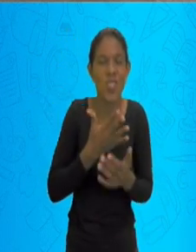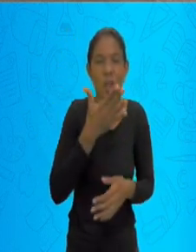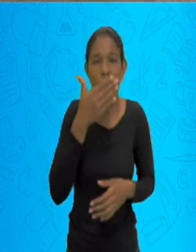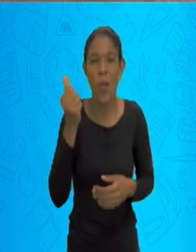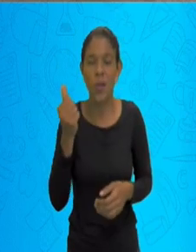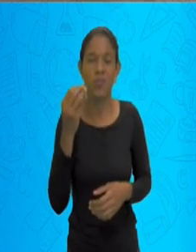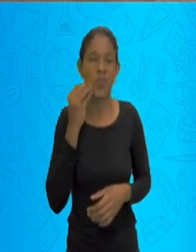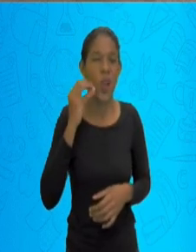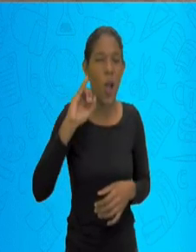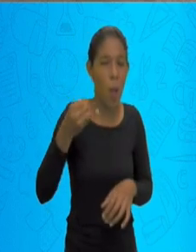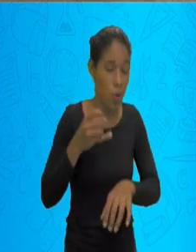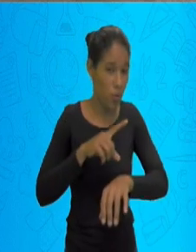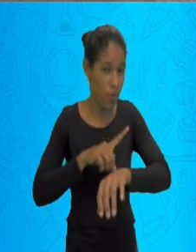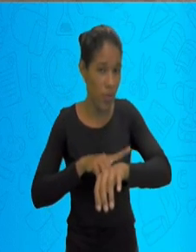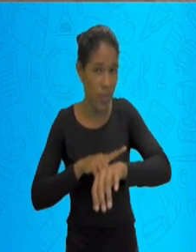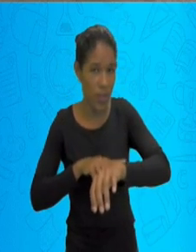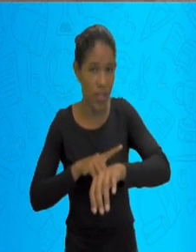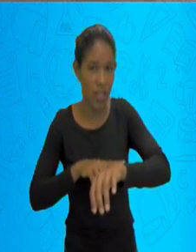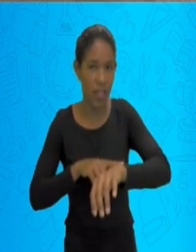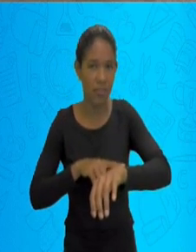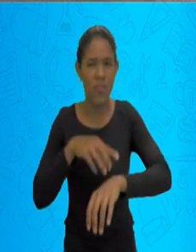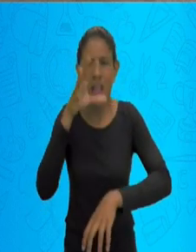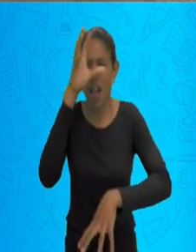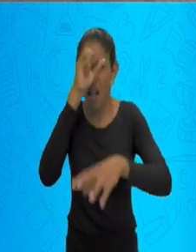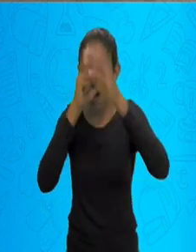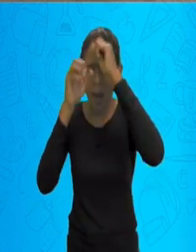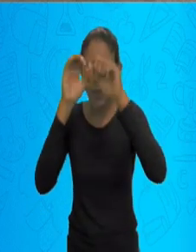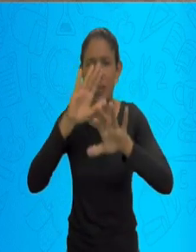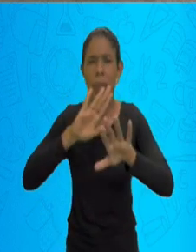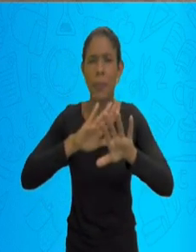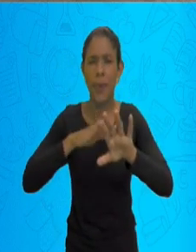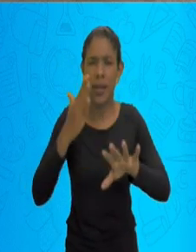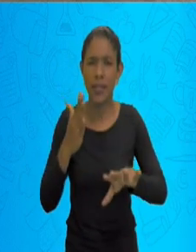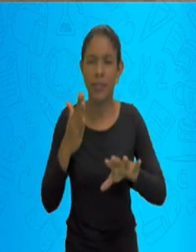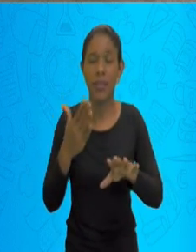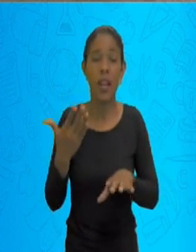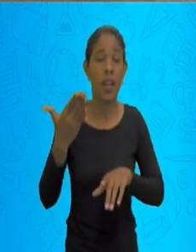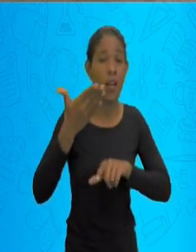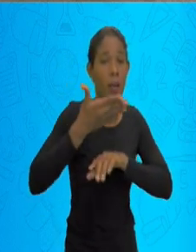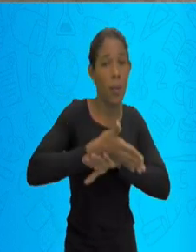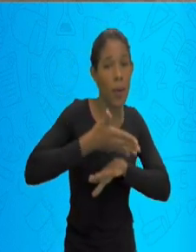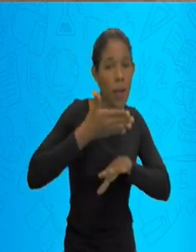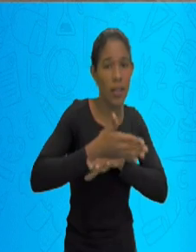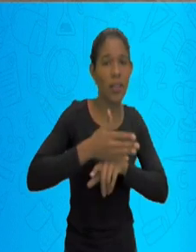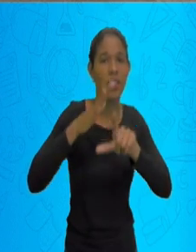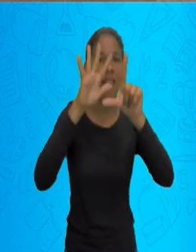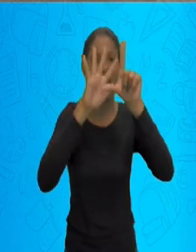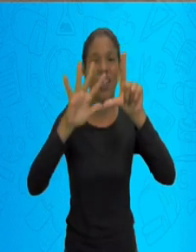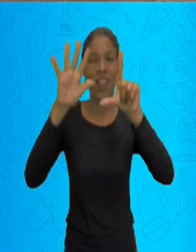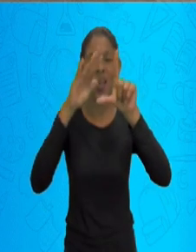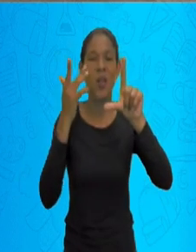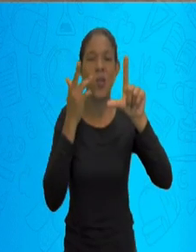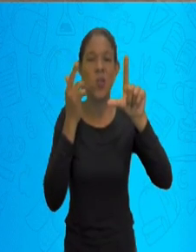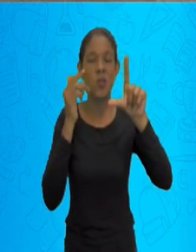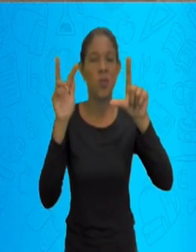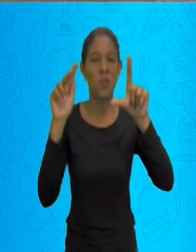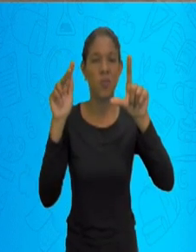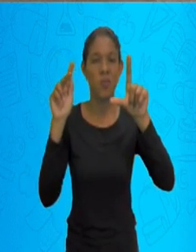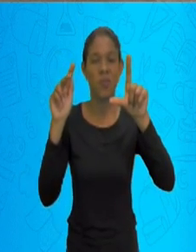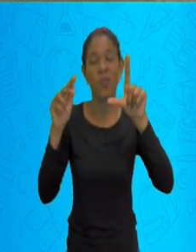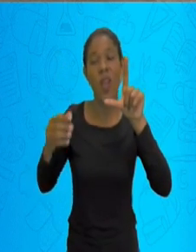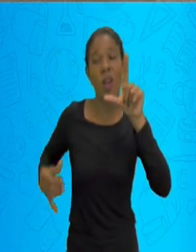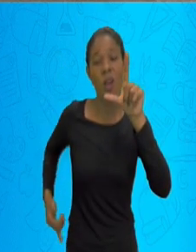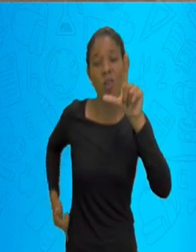Aproveite o seu tempo. Aprenda mais um pouquinho. E para acessar a nossa plataforma SmetGV, basta